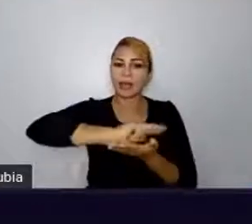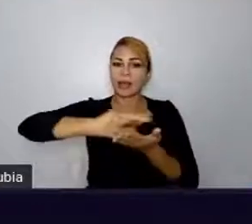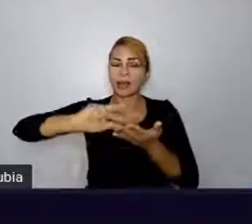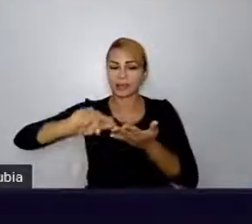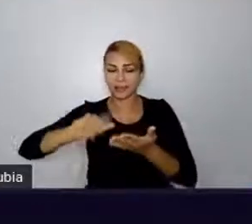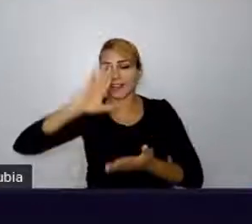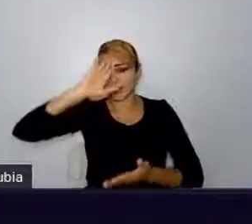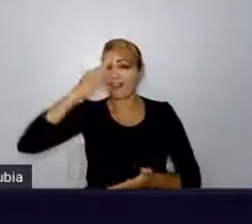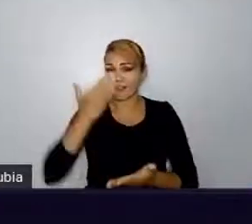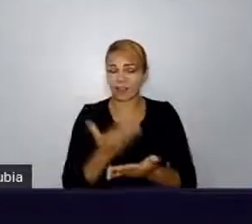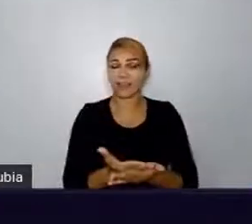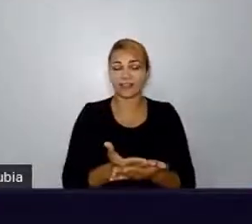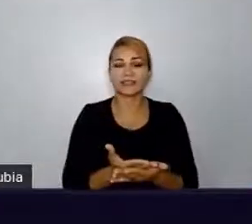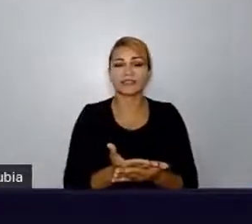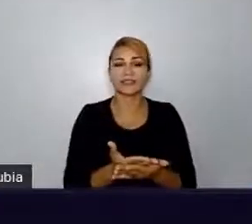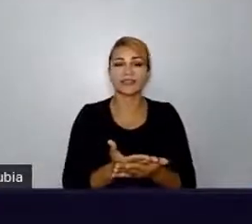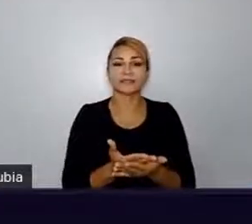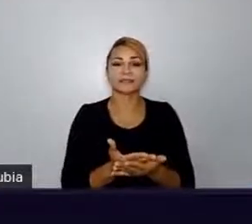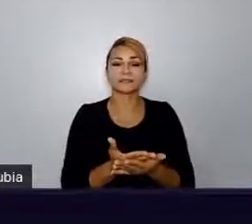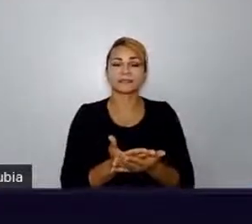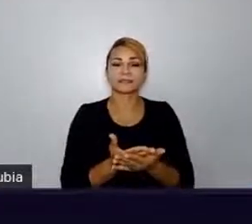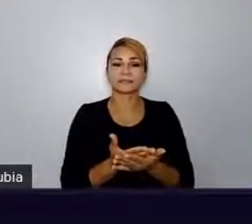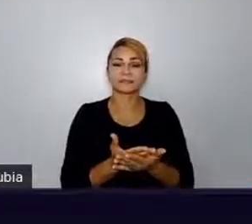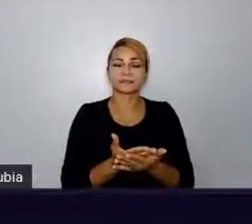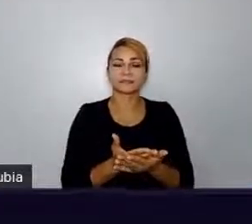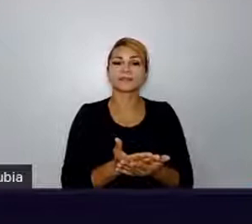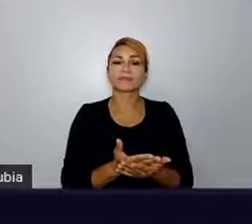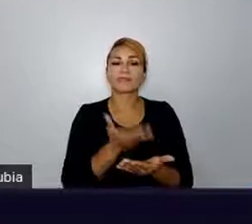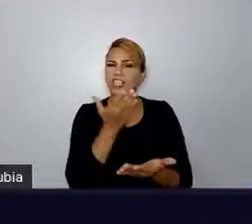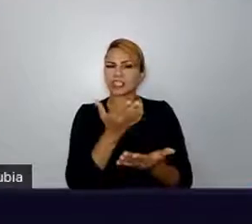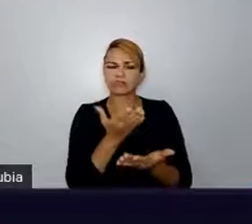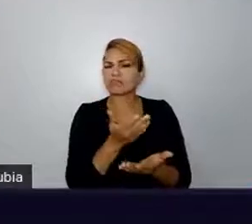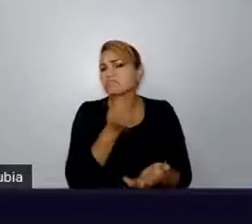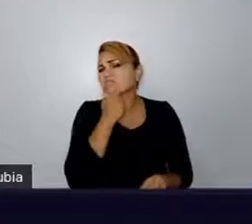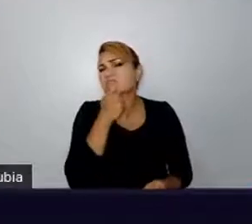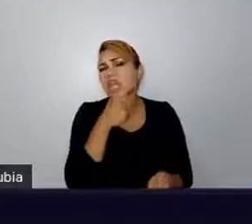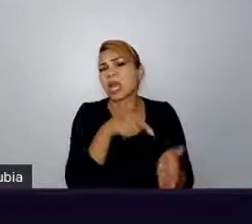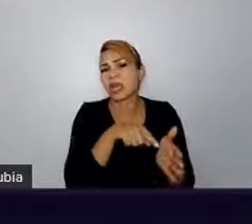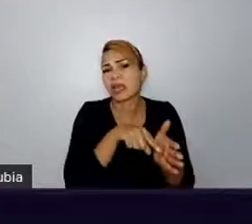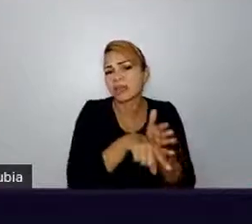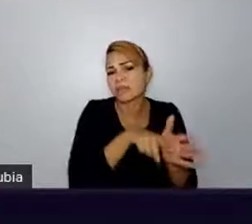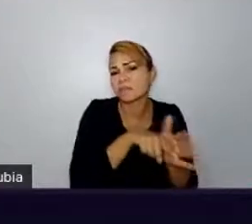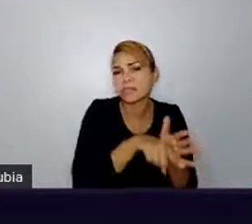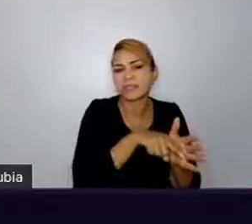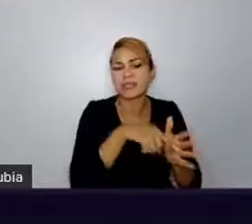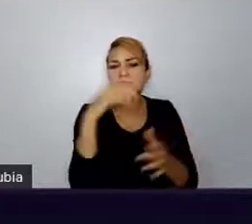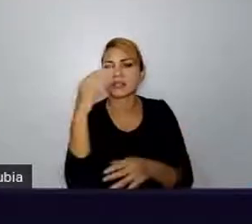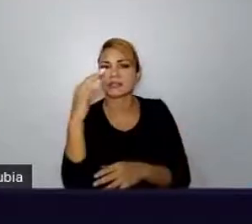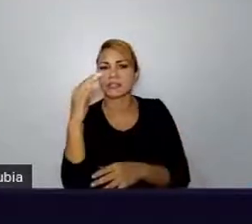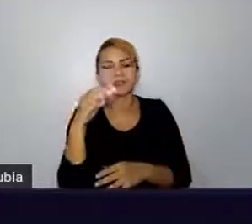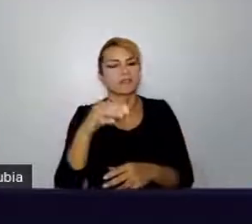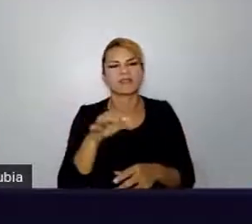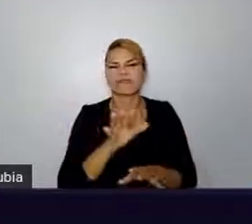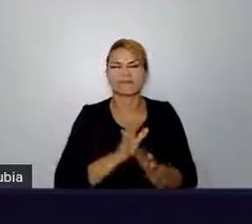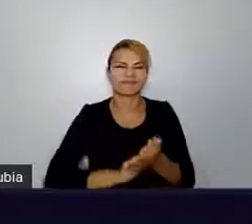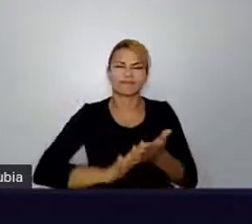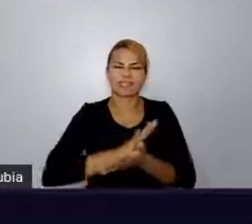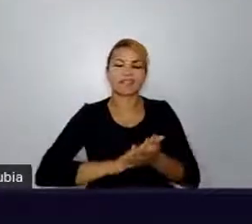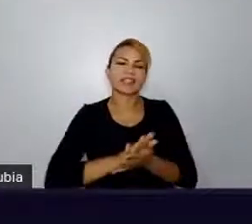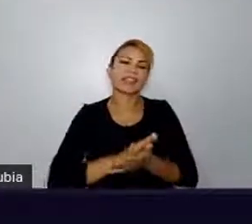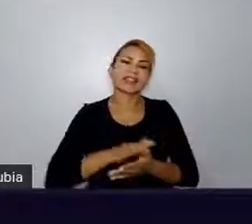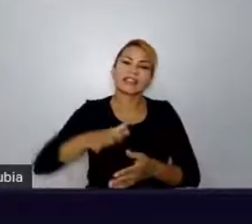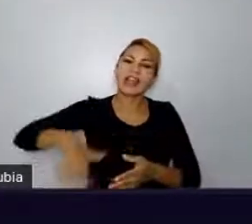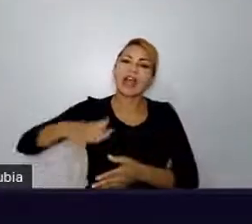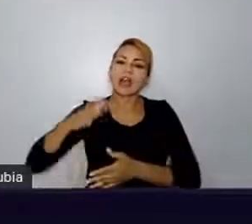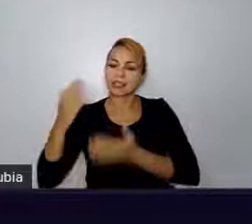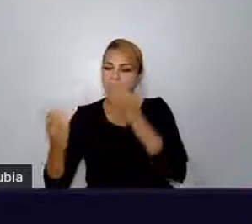acredito, sem estudo científico nenhum. São algumas coisas já do campo da psicologia, outras só da minha